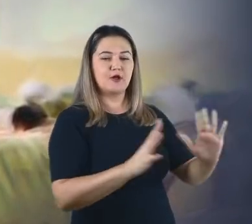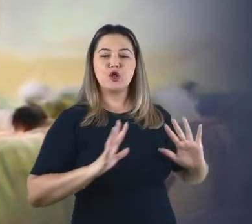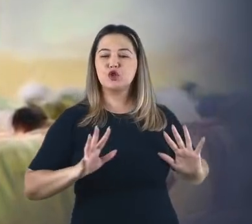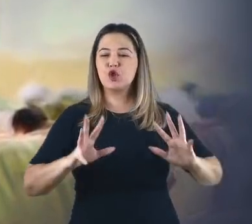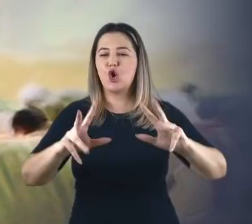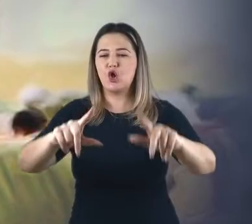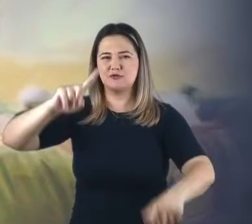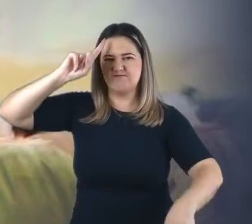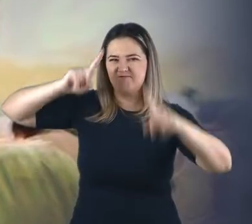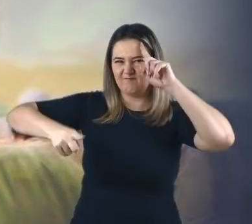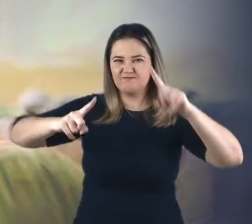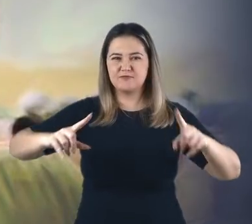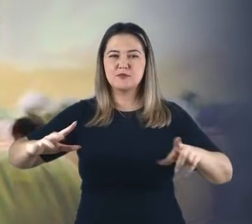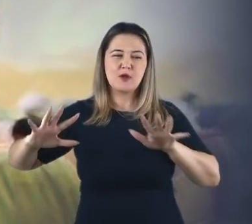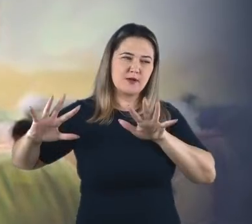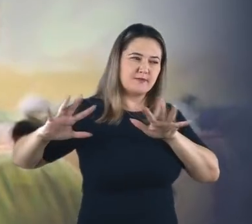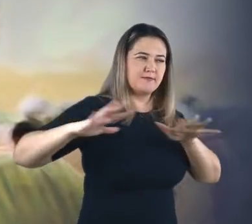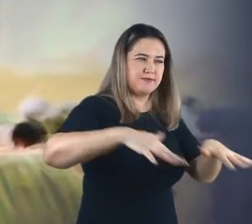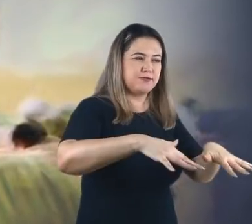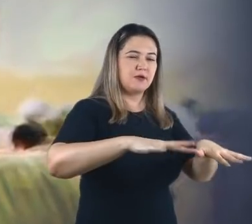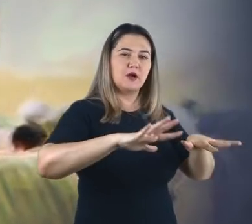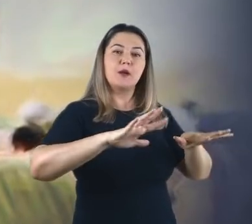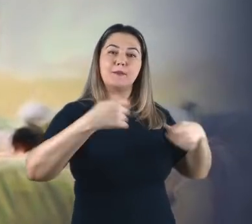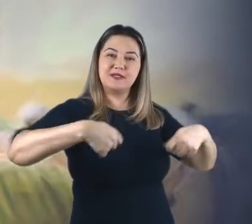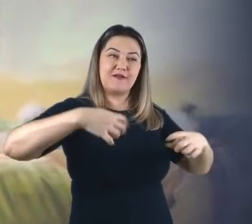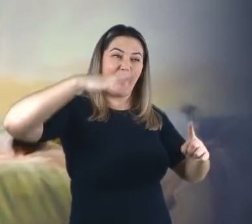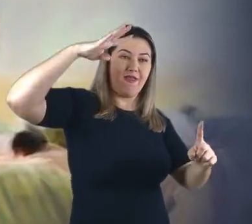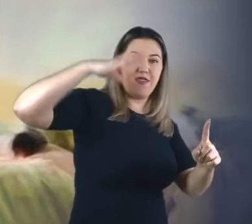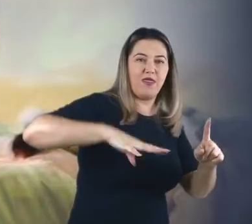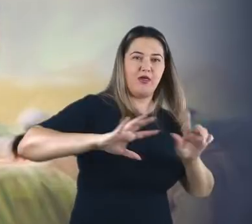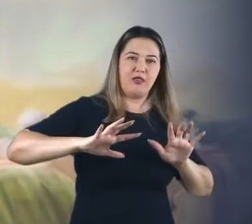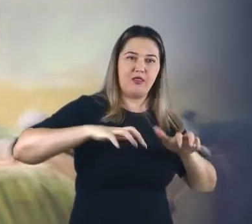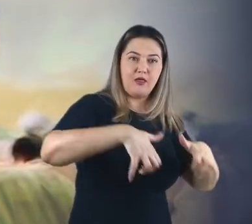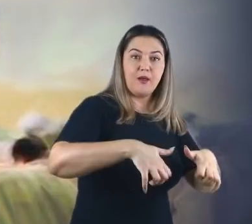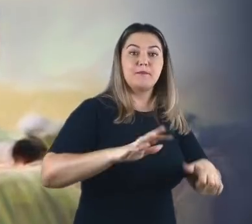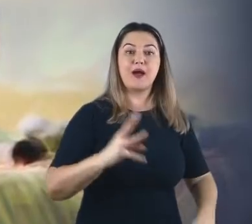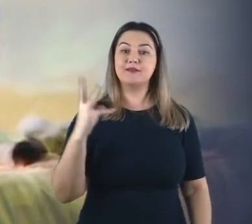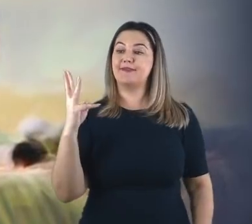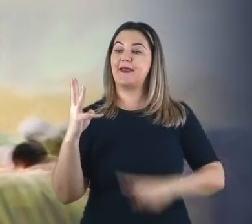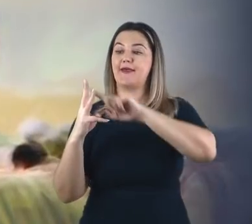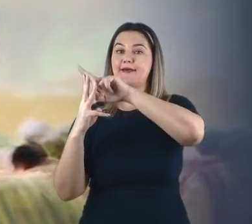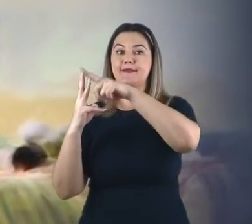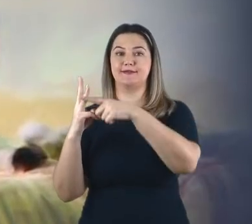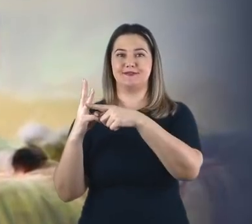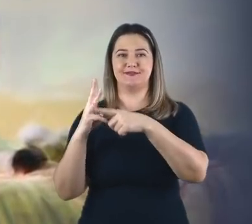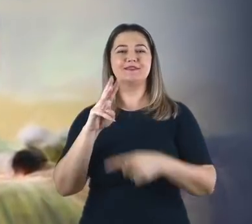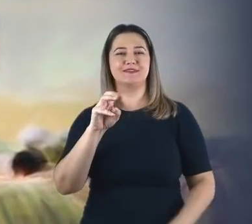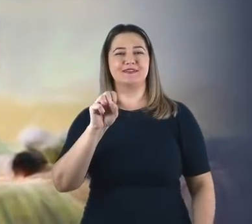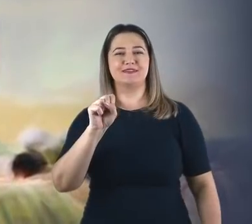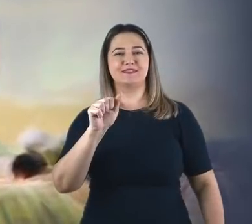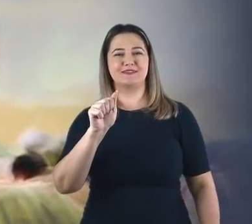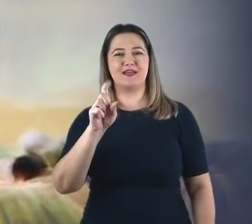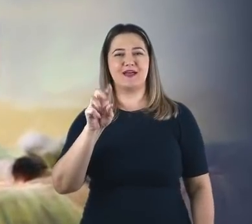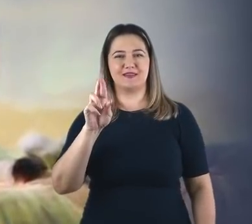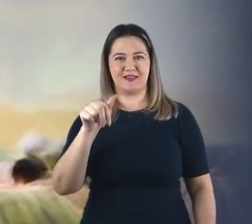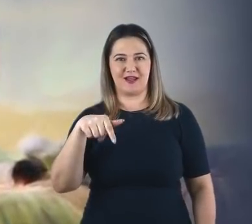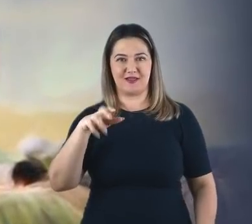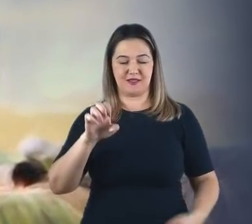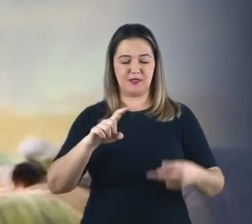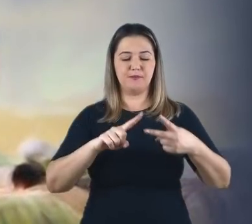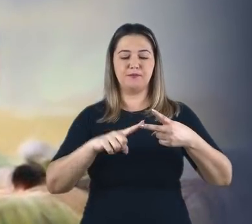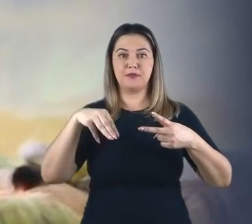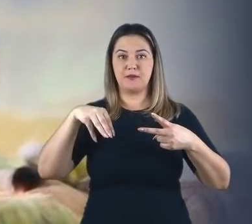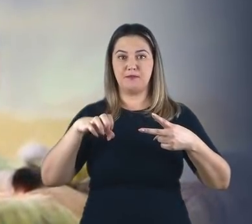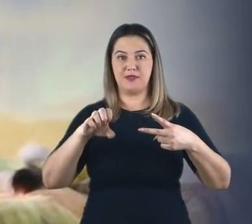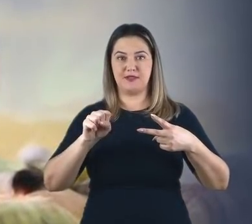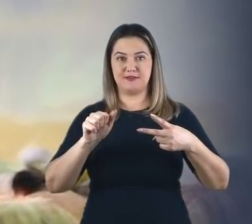-se diante dela, Sadraque, Mesaque e Abednego não se curvaram. Eles fizeram a escolha certa, mesmo sabendo do perigo